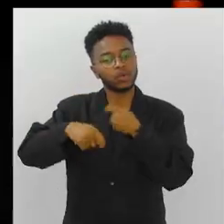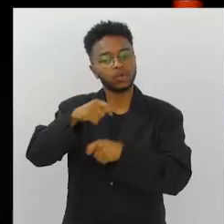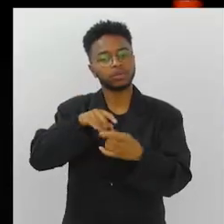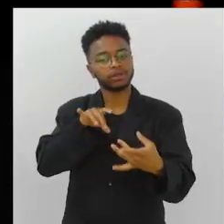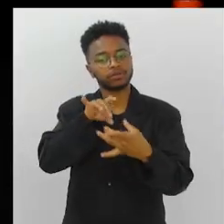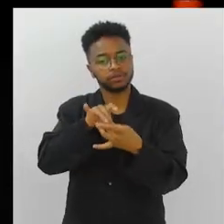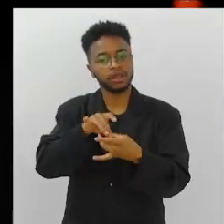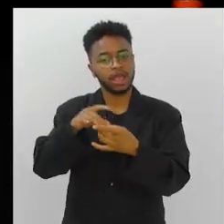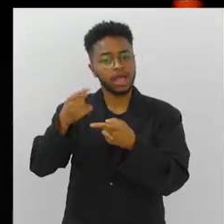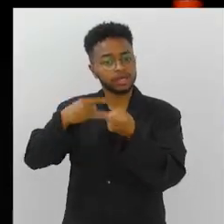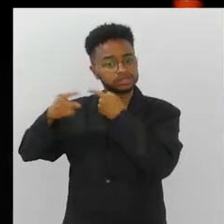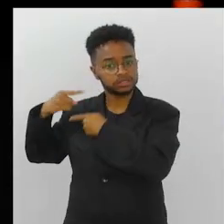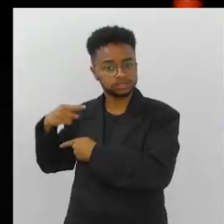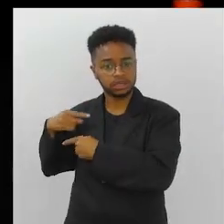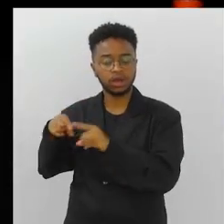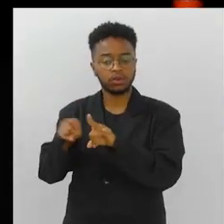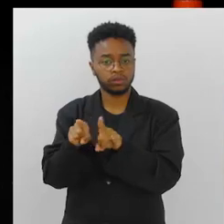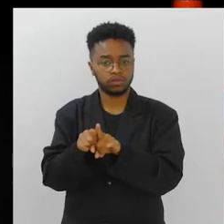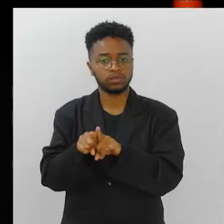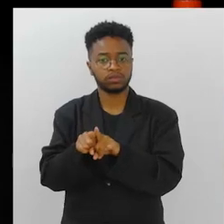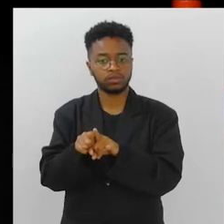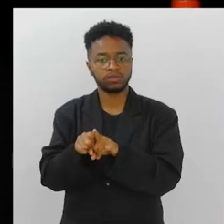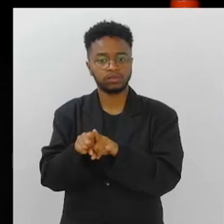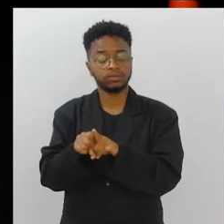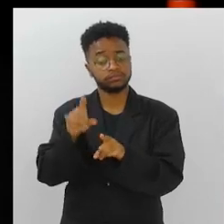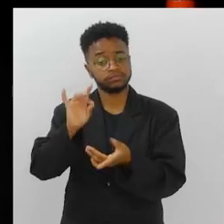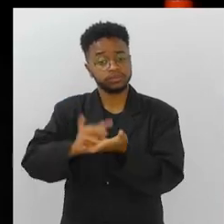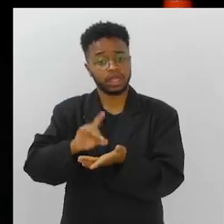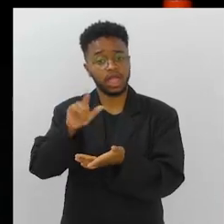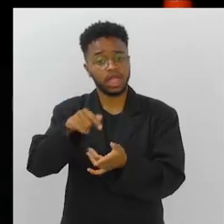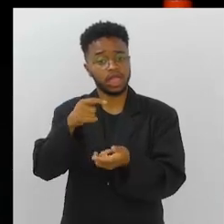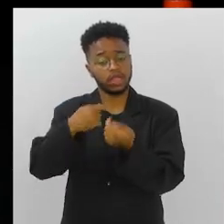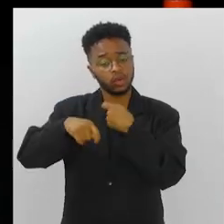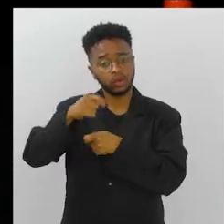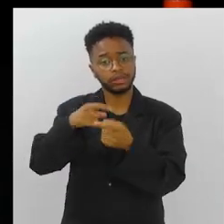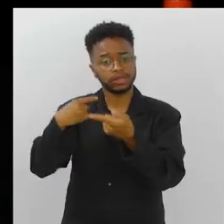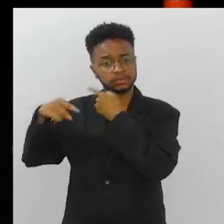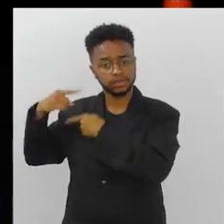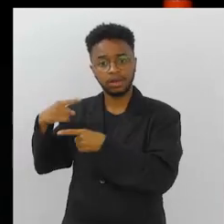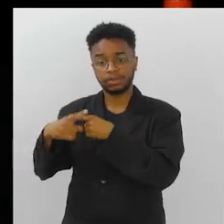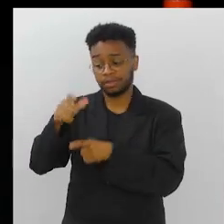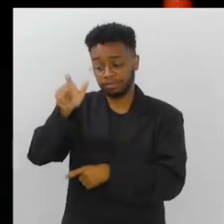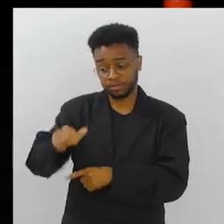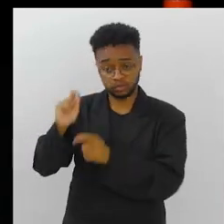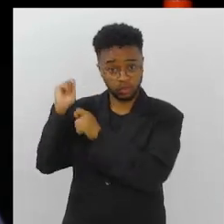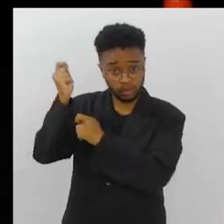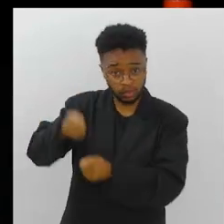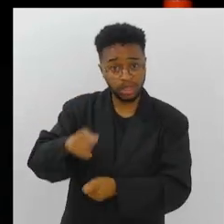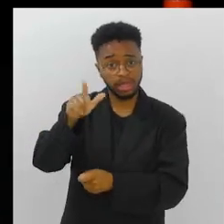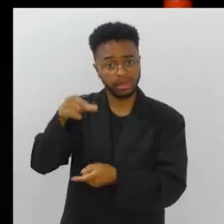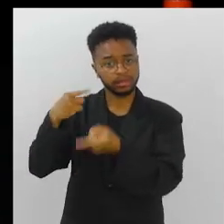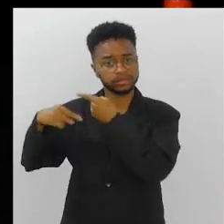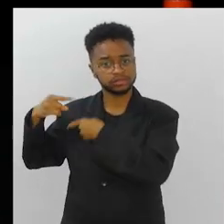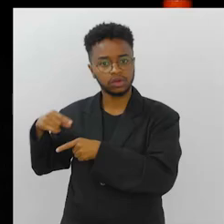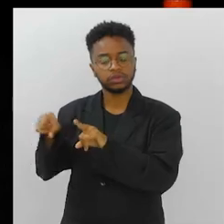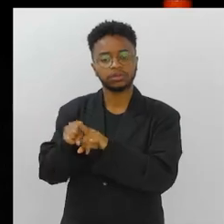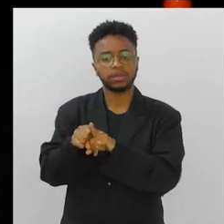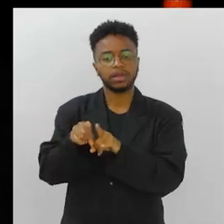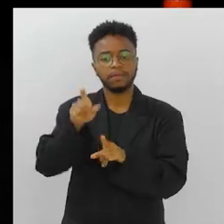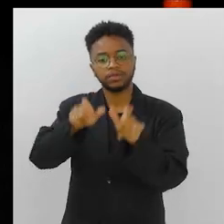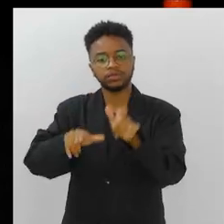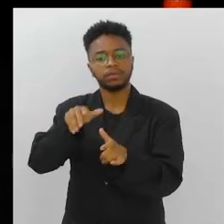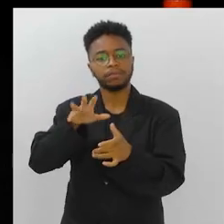que é, inclusive, ancestral. É uma economia ancestral. O pescador é ancestral. A marisqueira é ancestral.